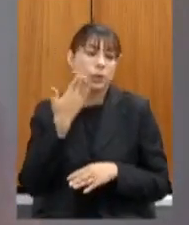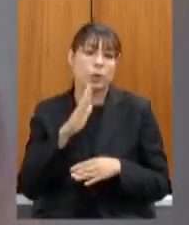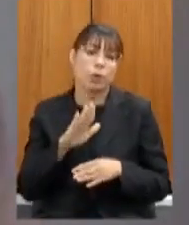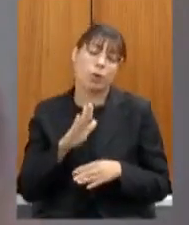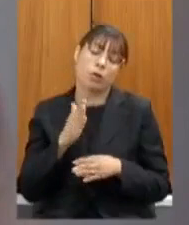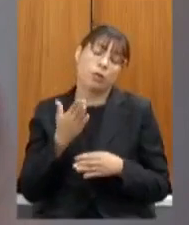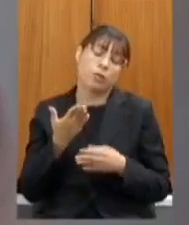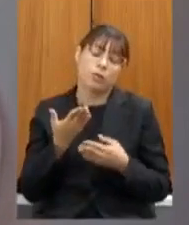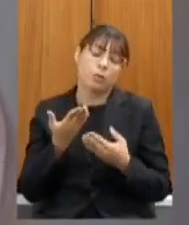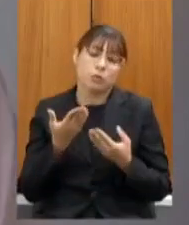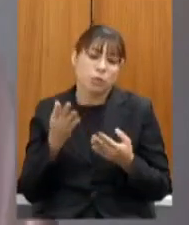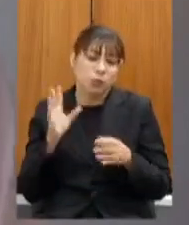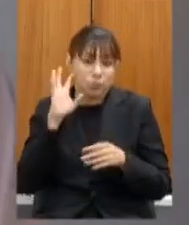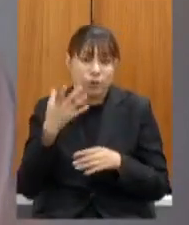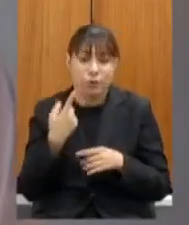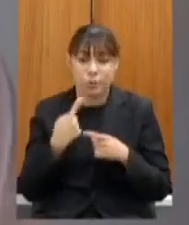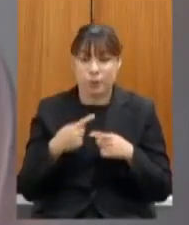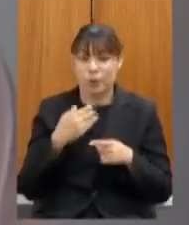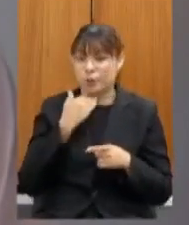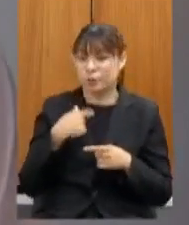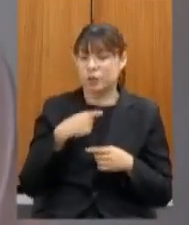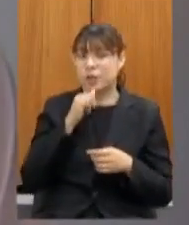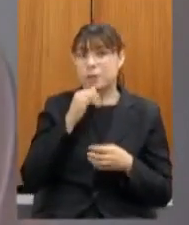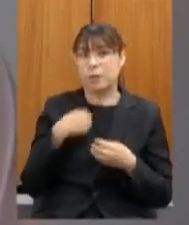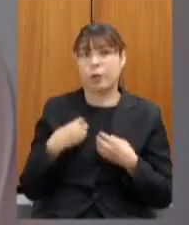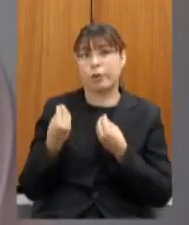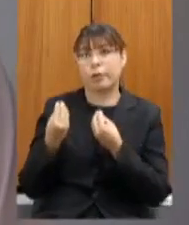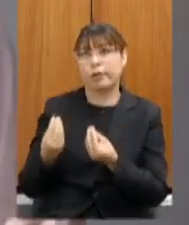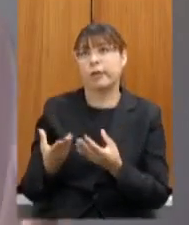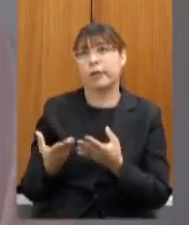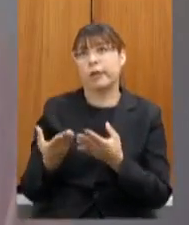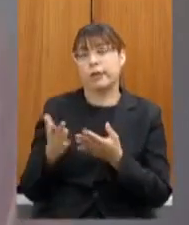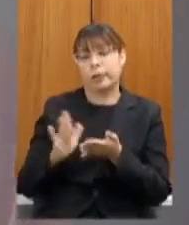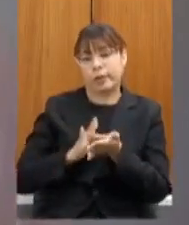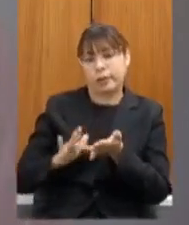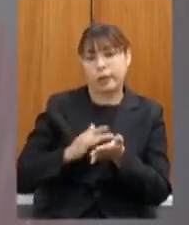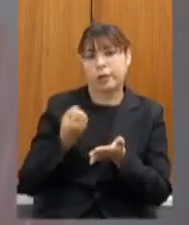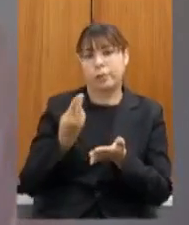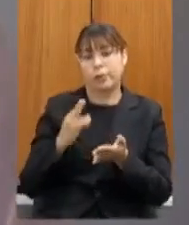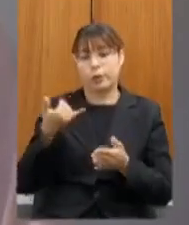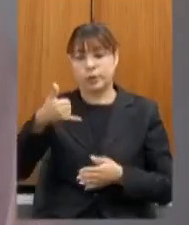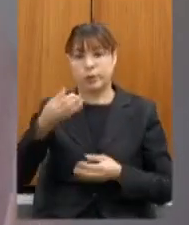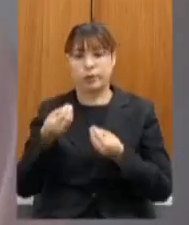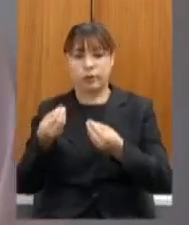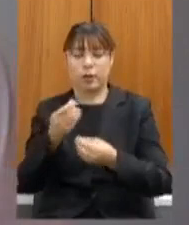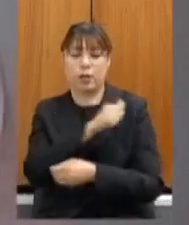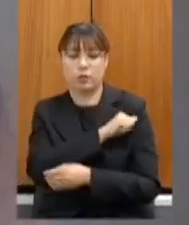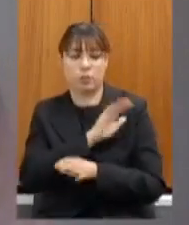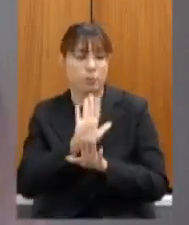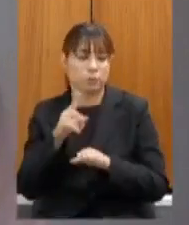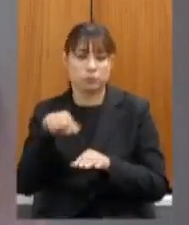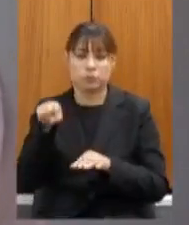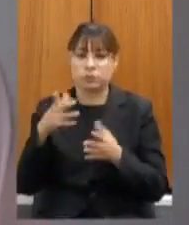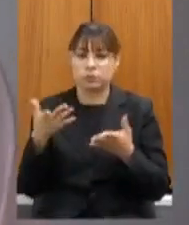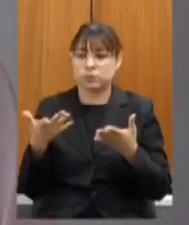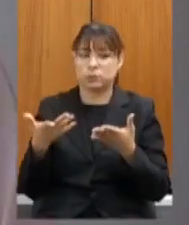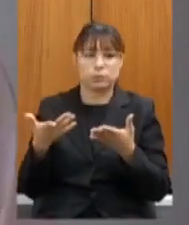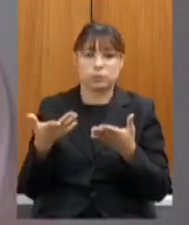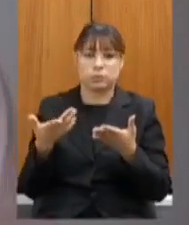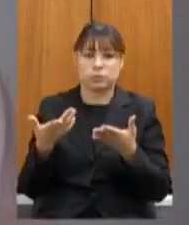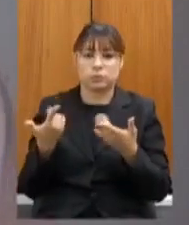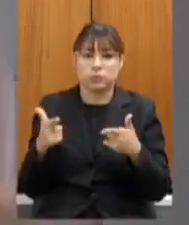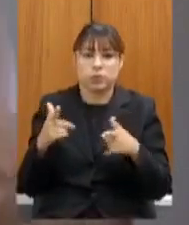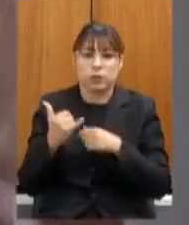entregar um celular ou um tablet na mão de um aluno numa região que não tem o